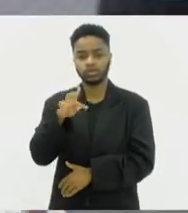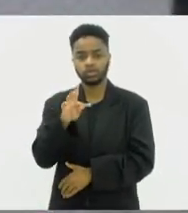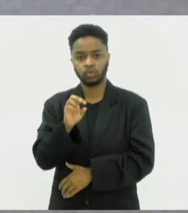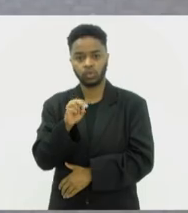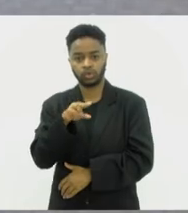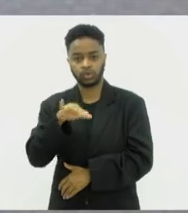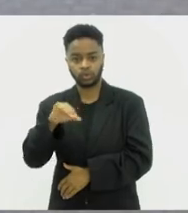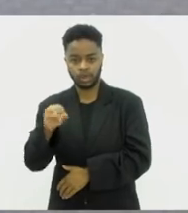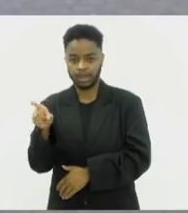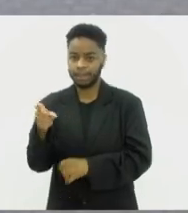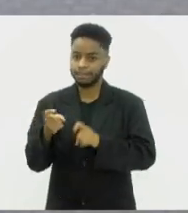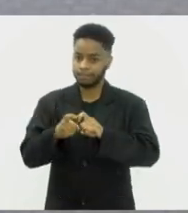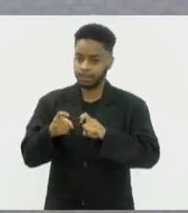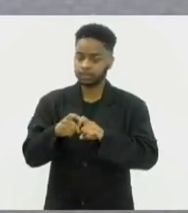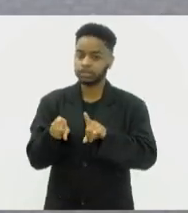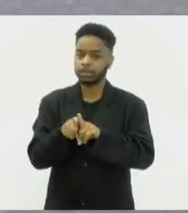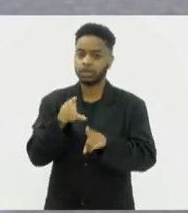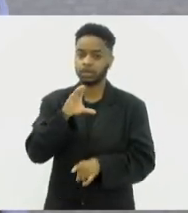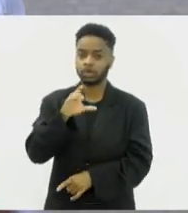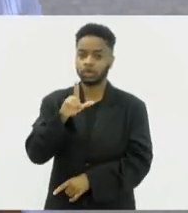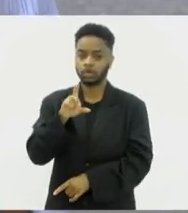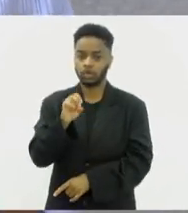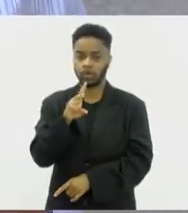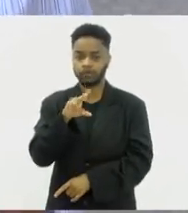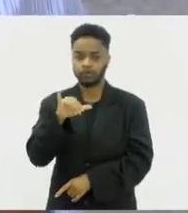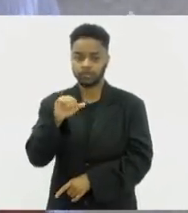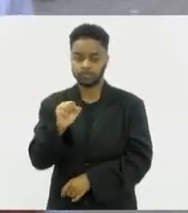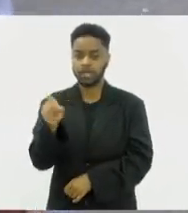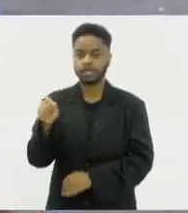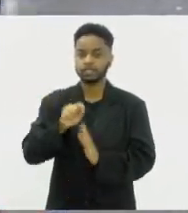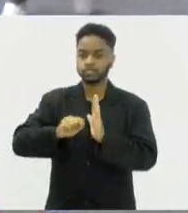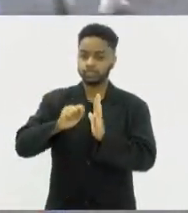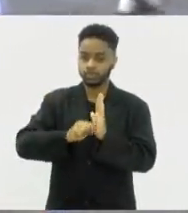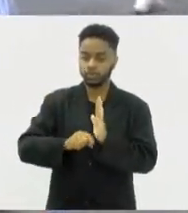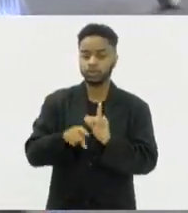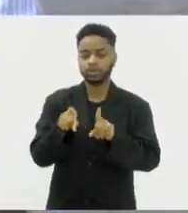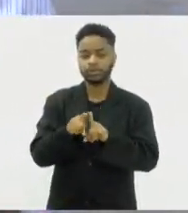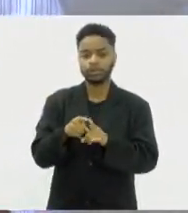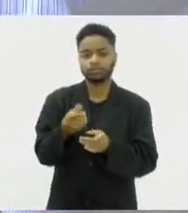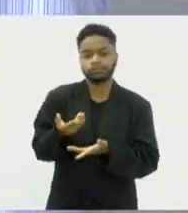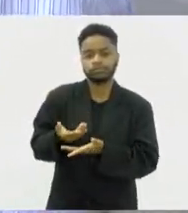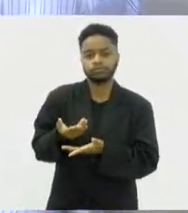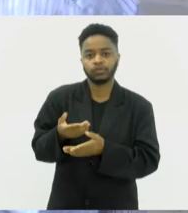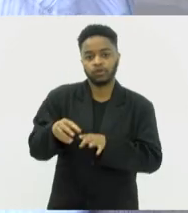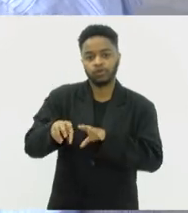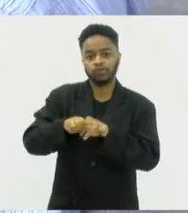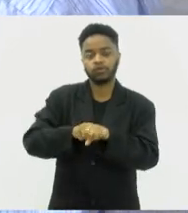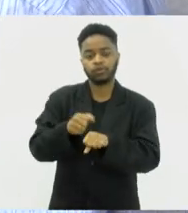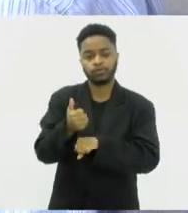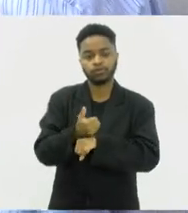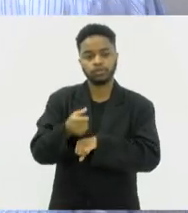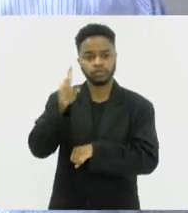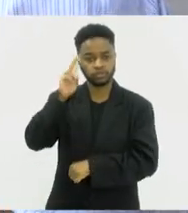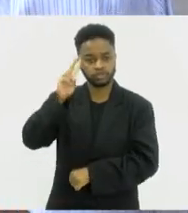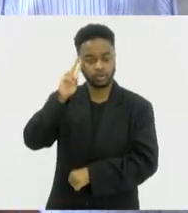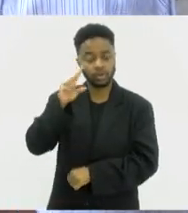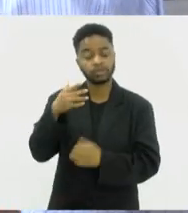também do Clóvis Bulcão, o escritor e historiador que conversa com a gente esta manhã. Clóvis, conta para a gente o que motivou a criação,